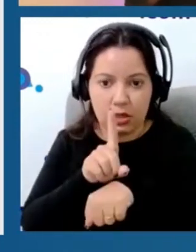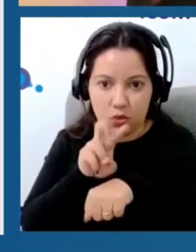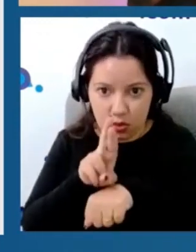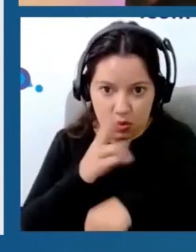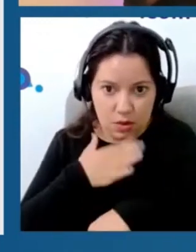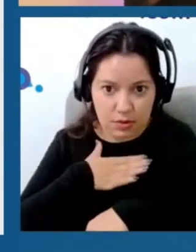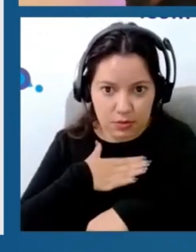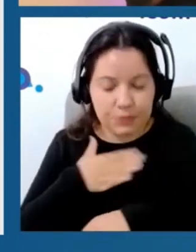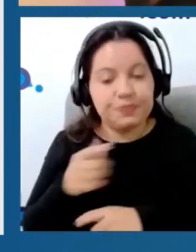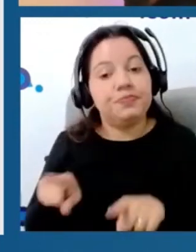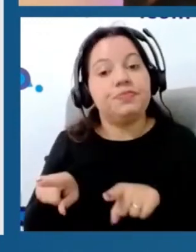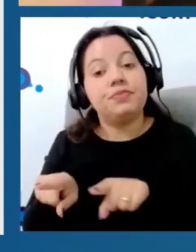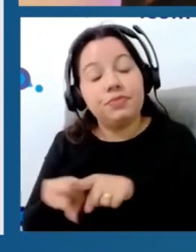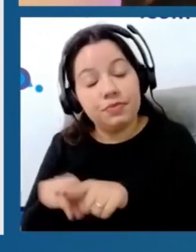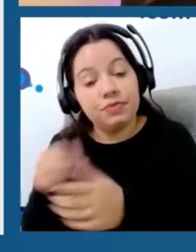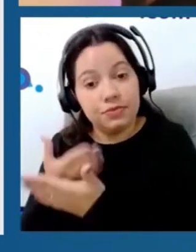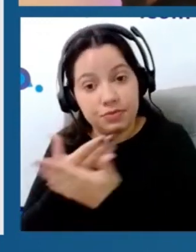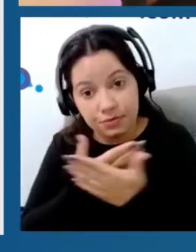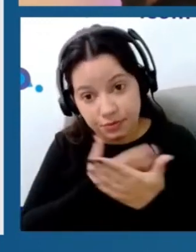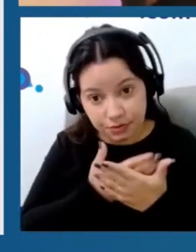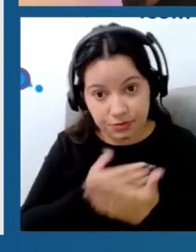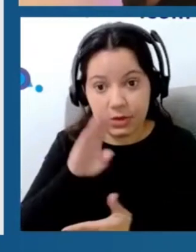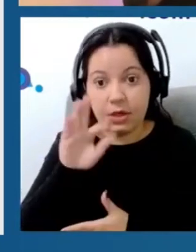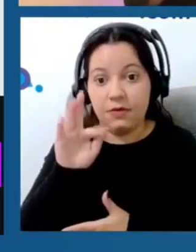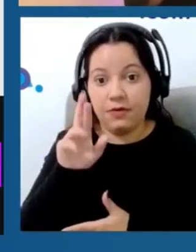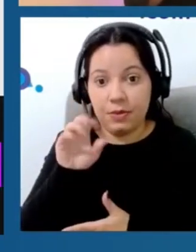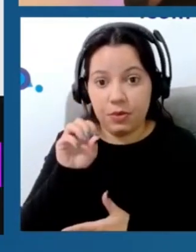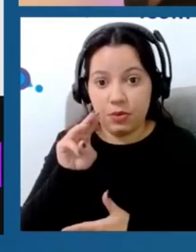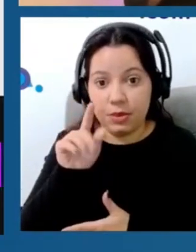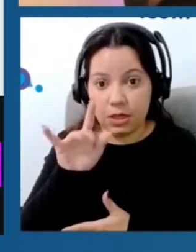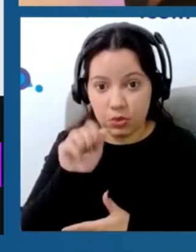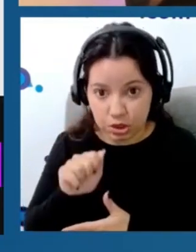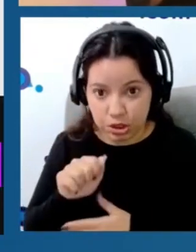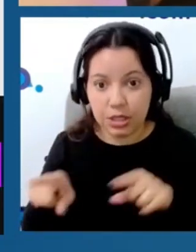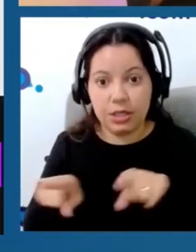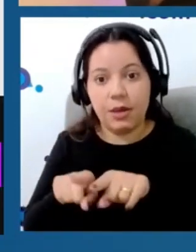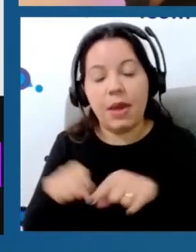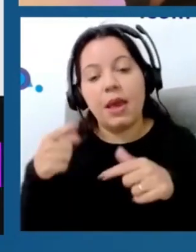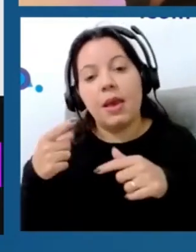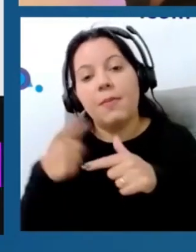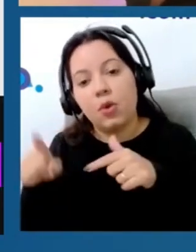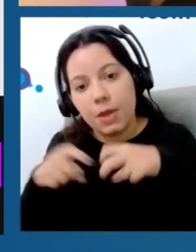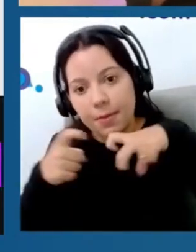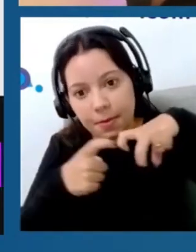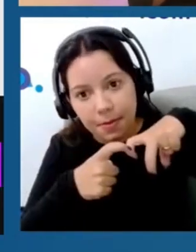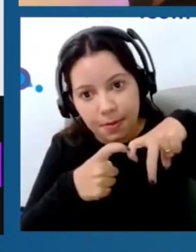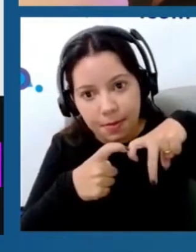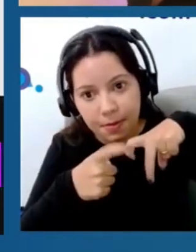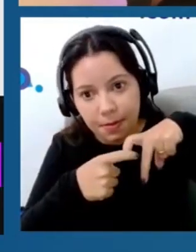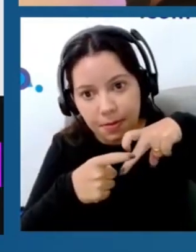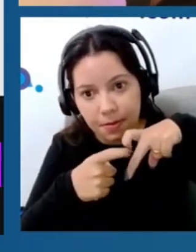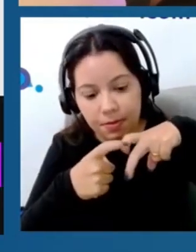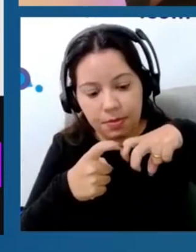estudo na área de fibromialgia, na área de osteoartrite de joelho, mostrando que a TENS reduz a dor em movimento